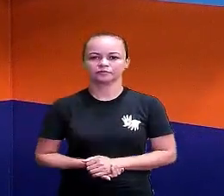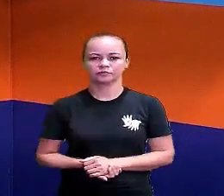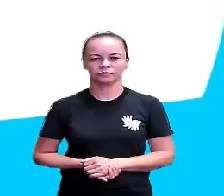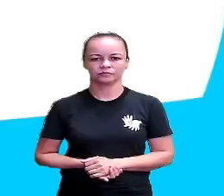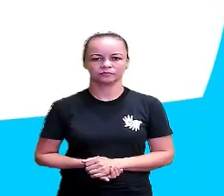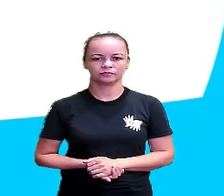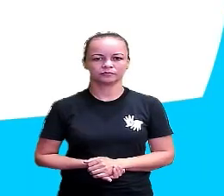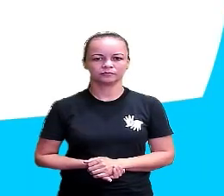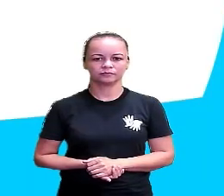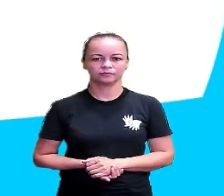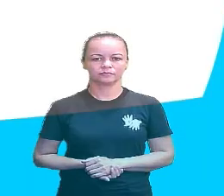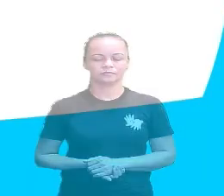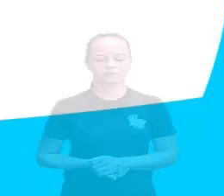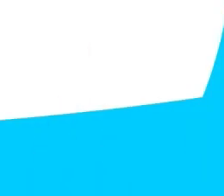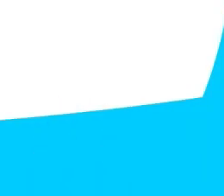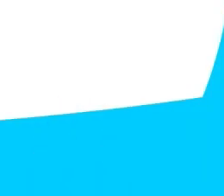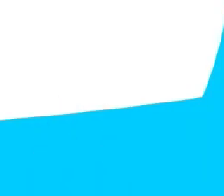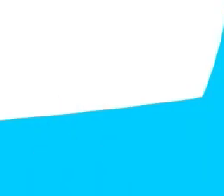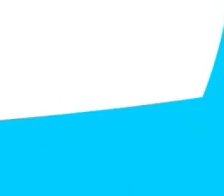Tchau!